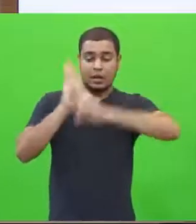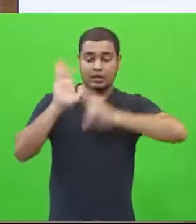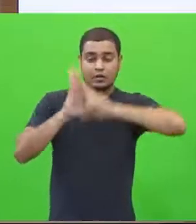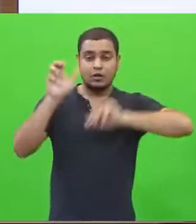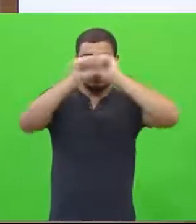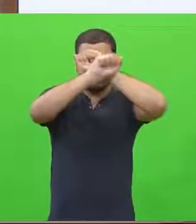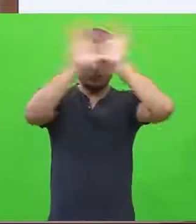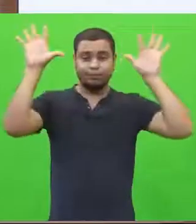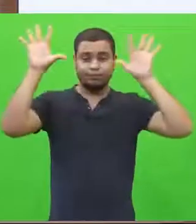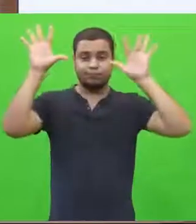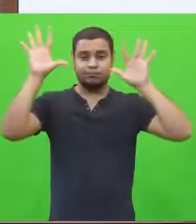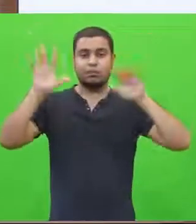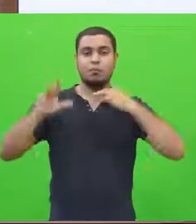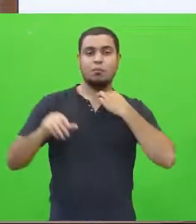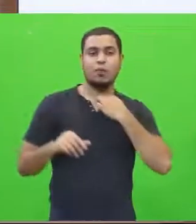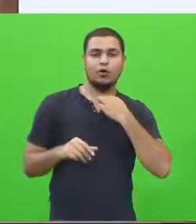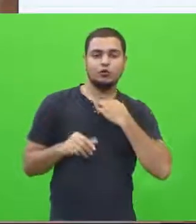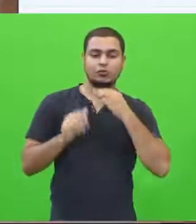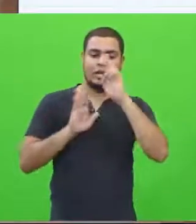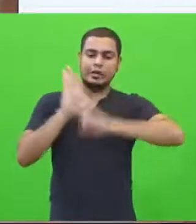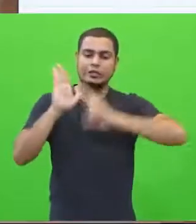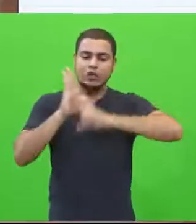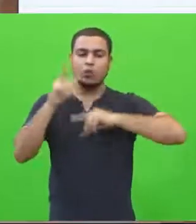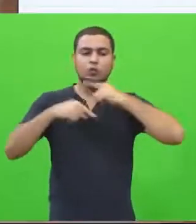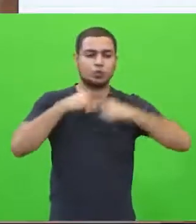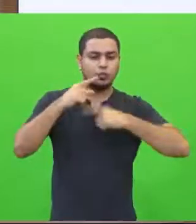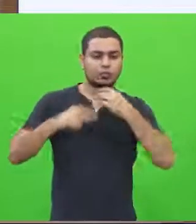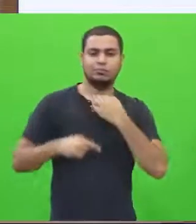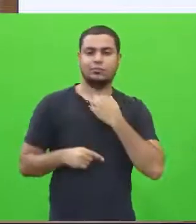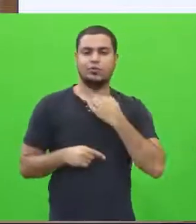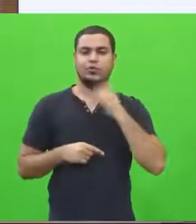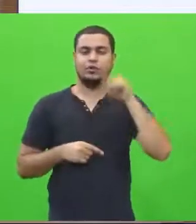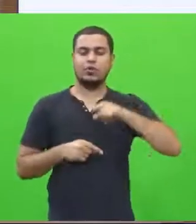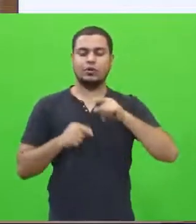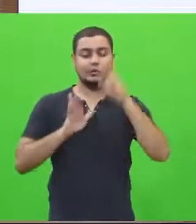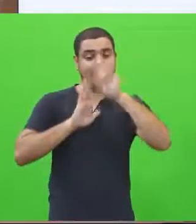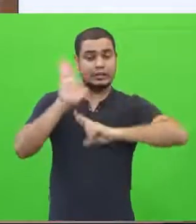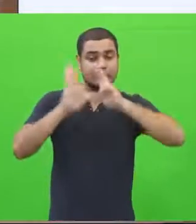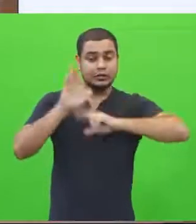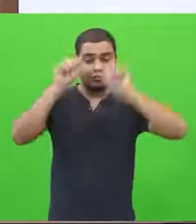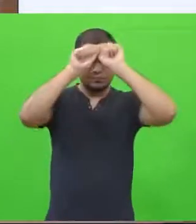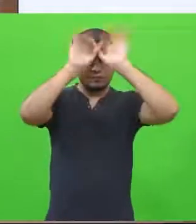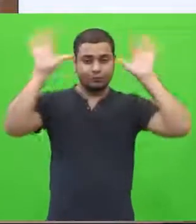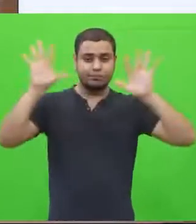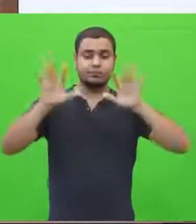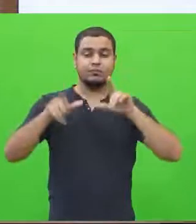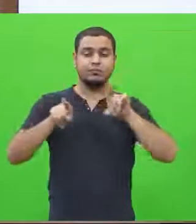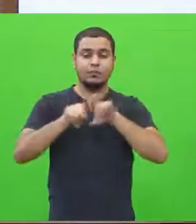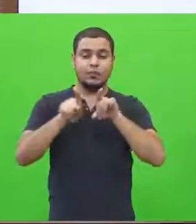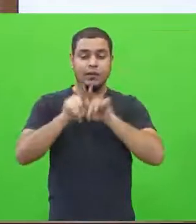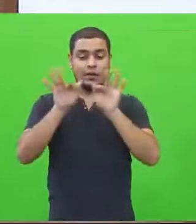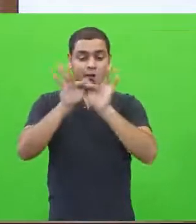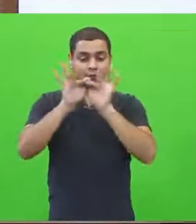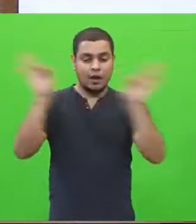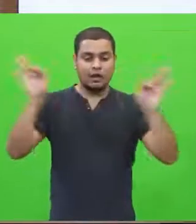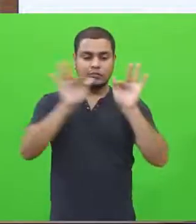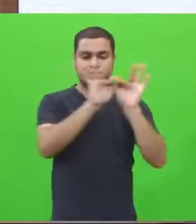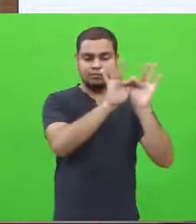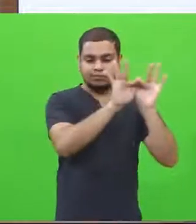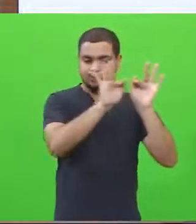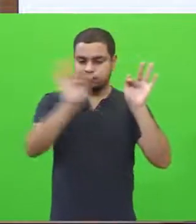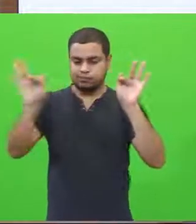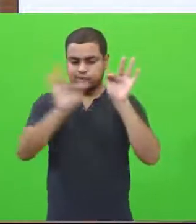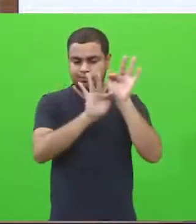detalhes tudo aquilo que eu apresentar nas minhas frases. Então, frases completas. Não interrompa de modo algum